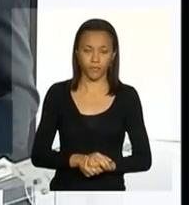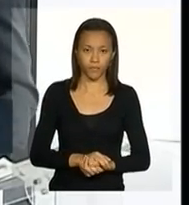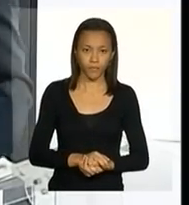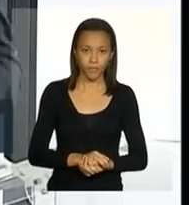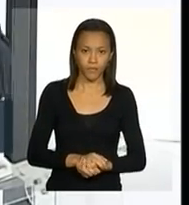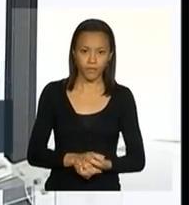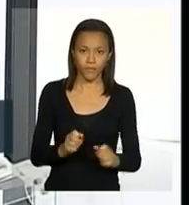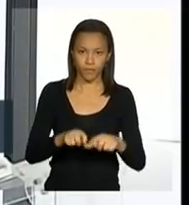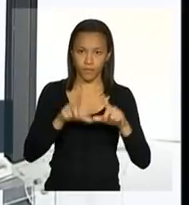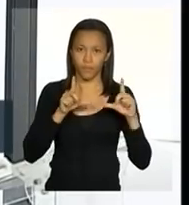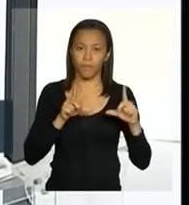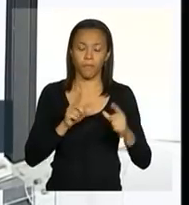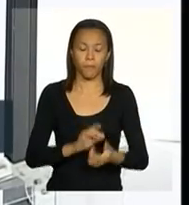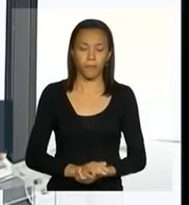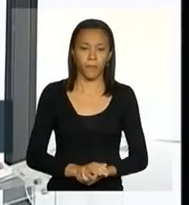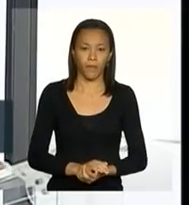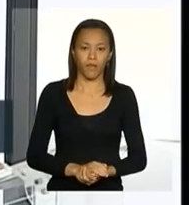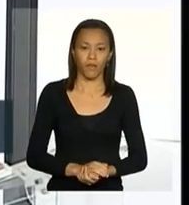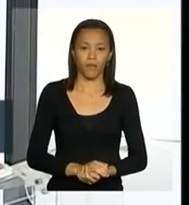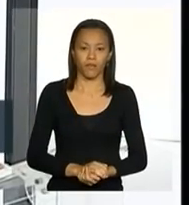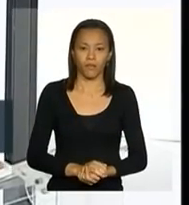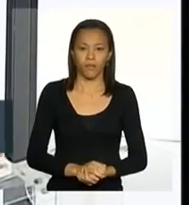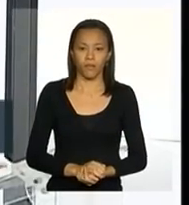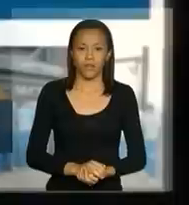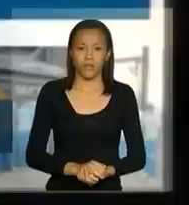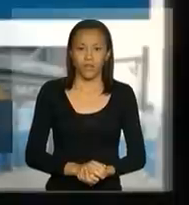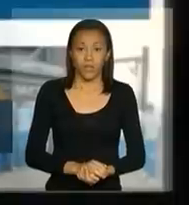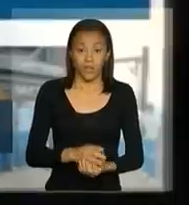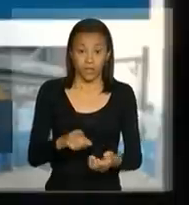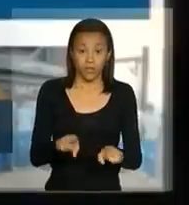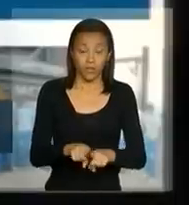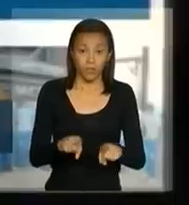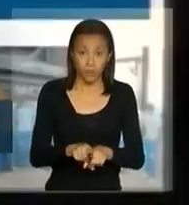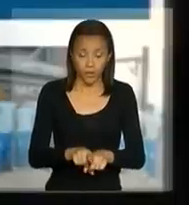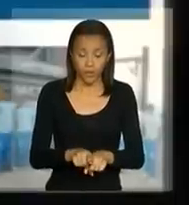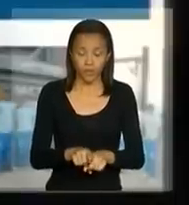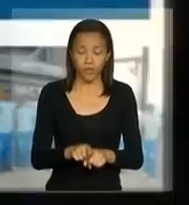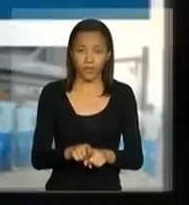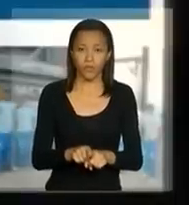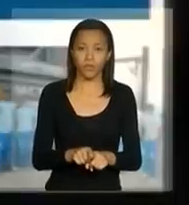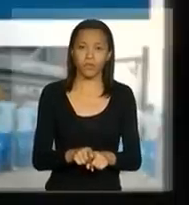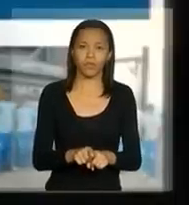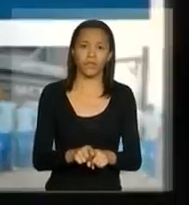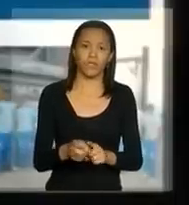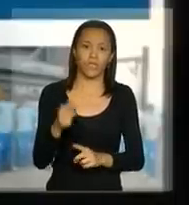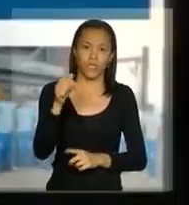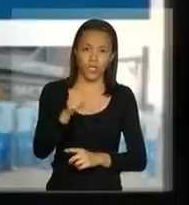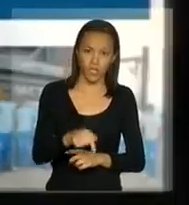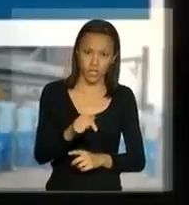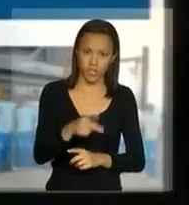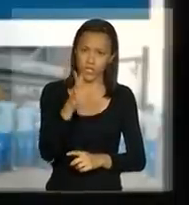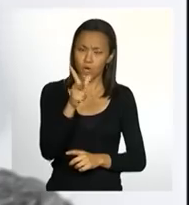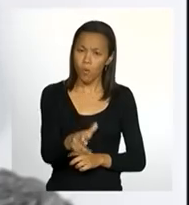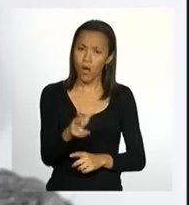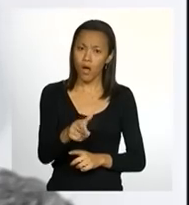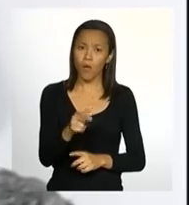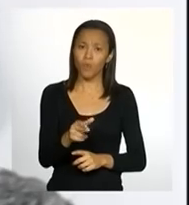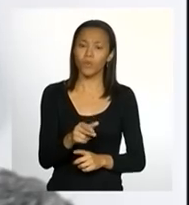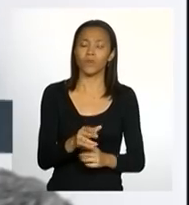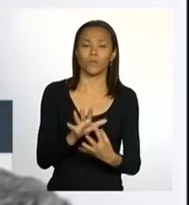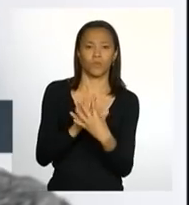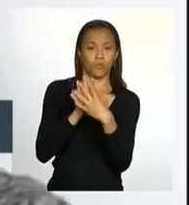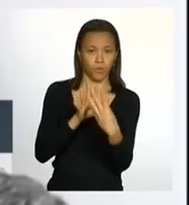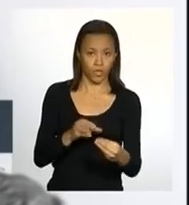Só está com isso? Então, vou passar algumas outras informações. Além disso, nos mesmos moldes do Ministério da Defesa,